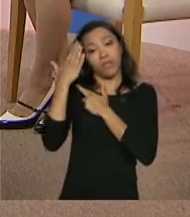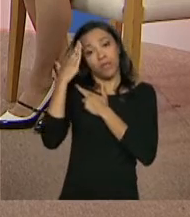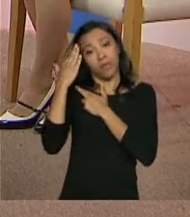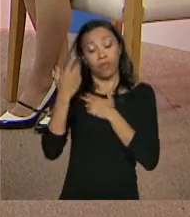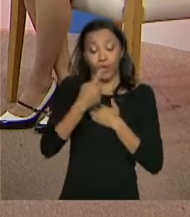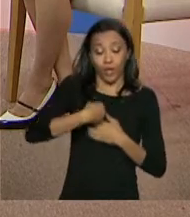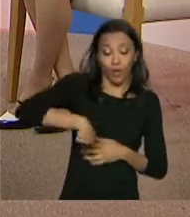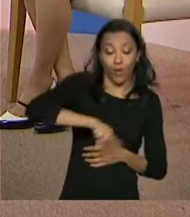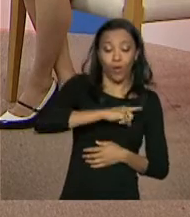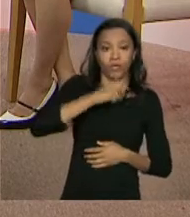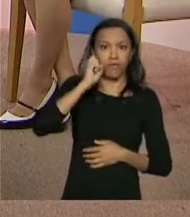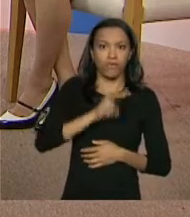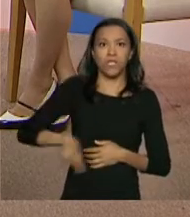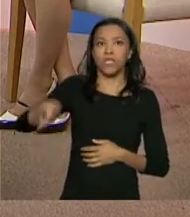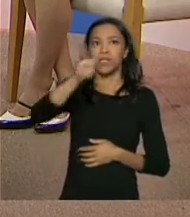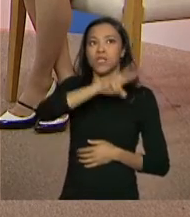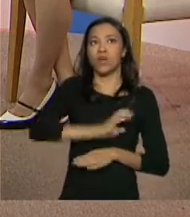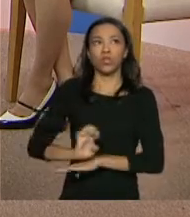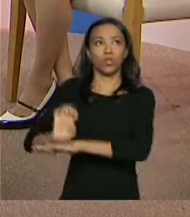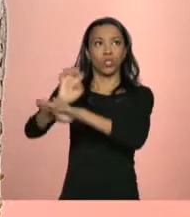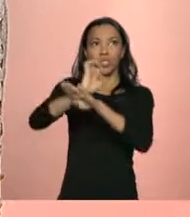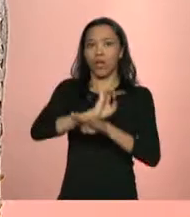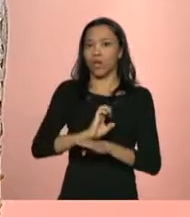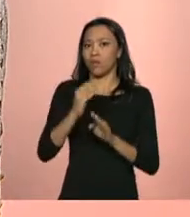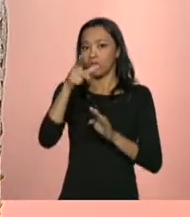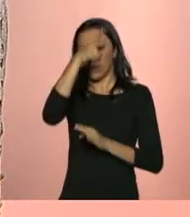dos estados e municípios de todos os programas. Ok.